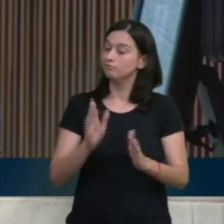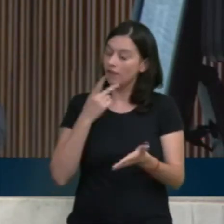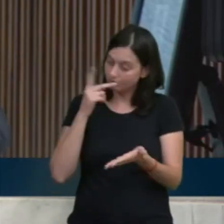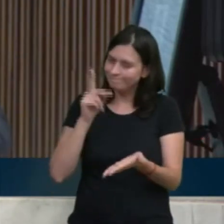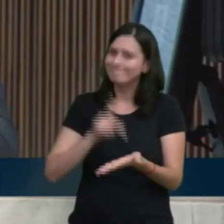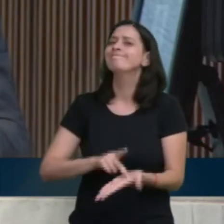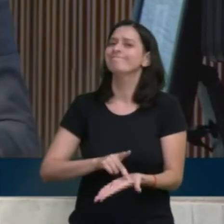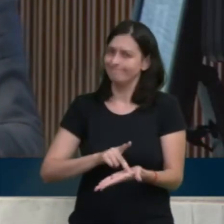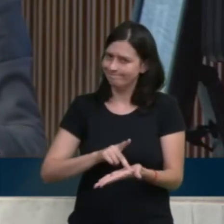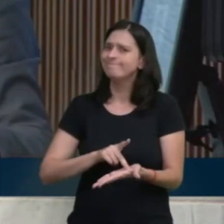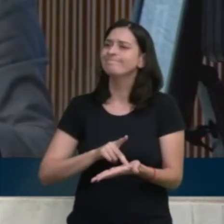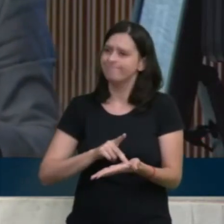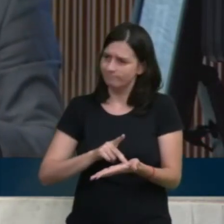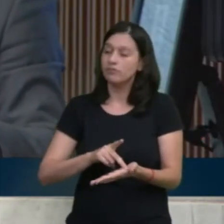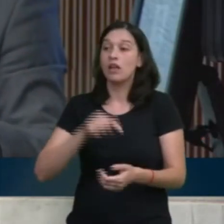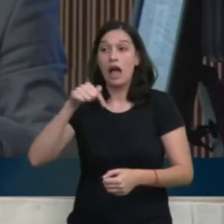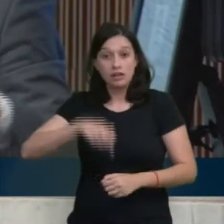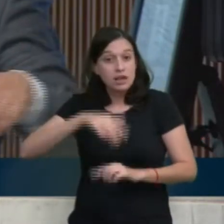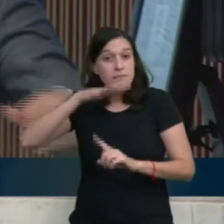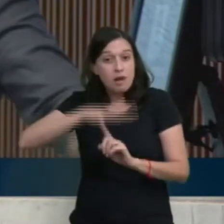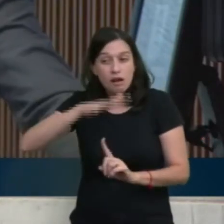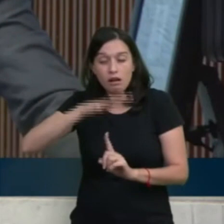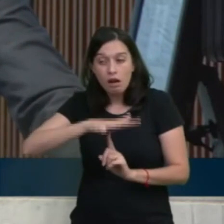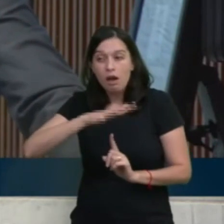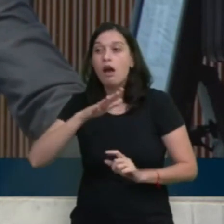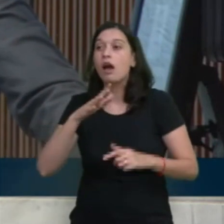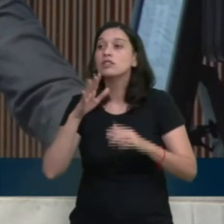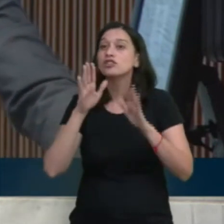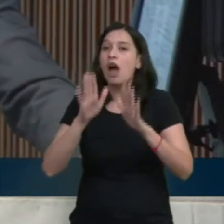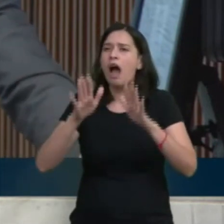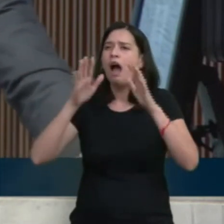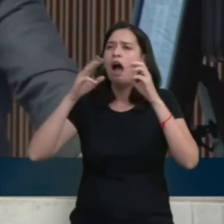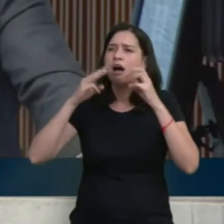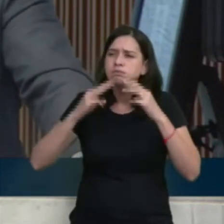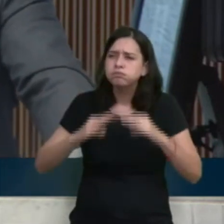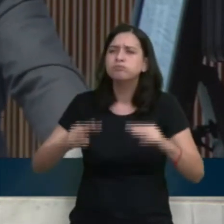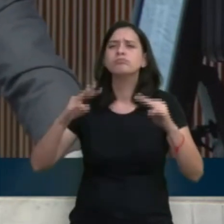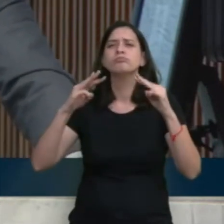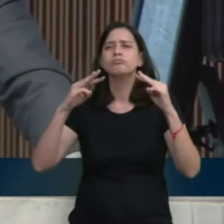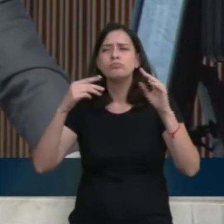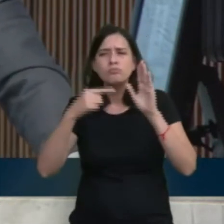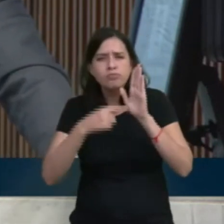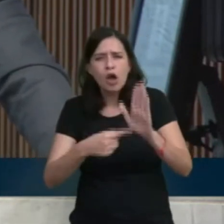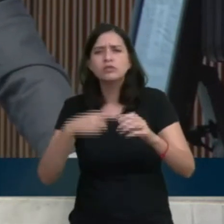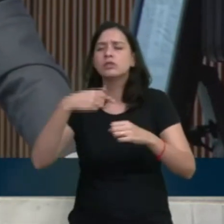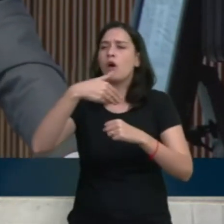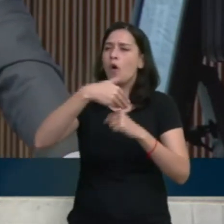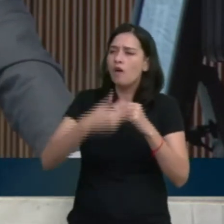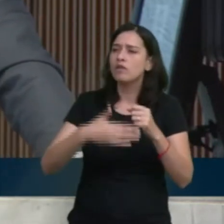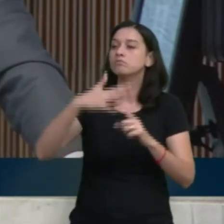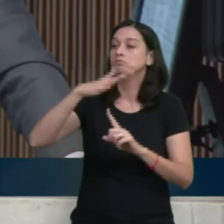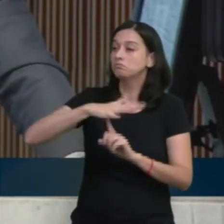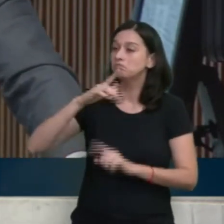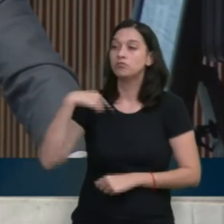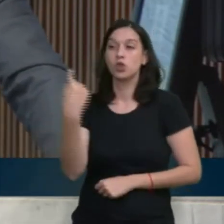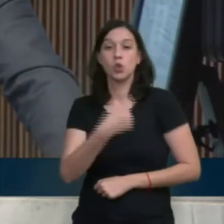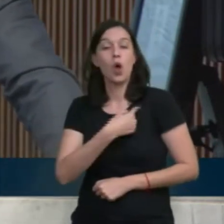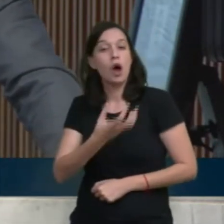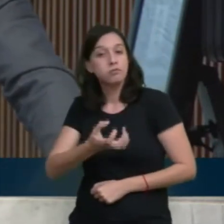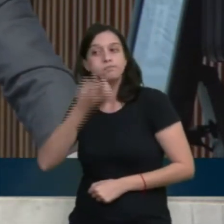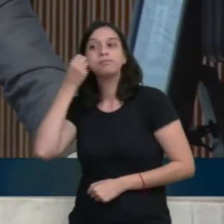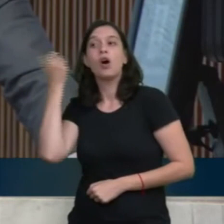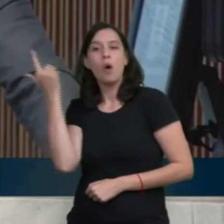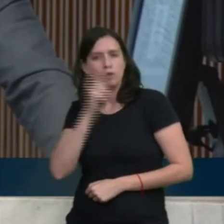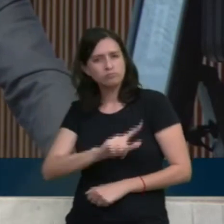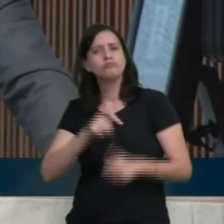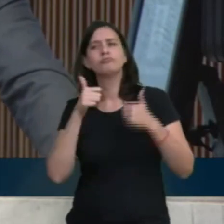Paraná, segundo as bravatas e as propagandas do governo do estado, arrota um superávit. O governador